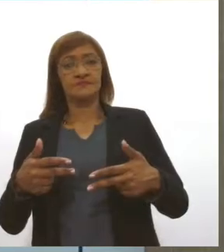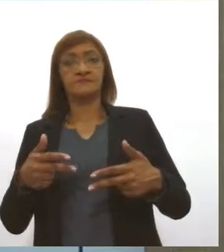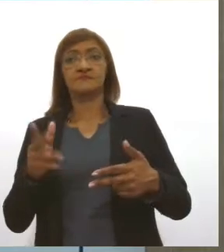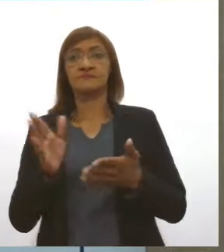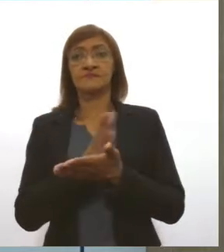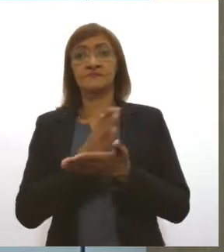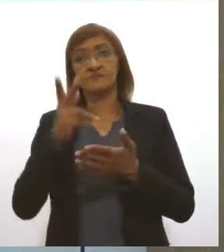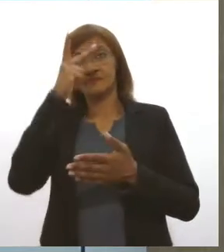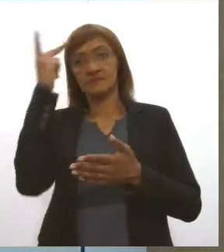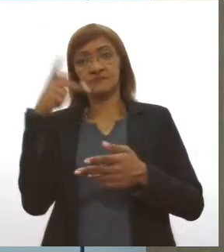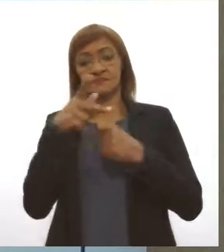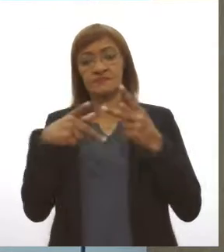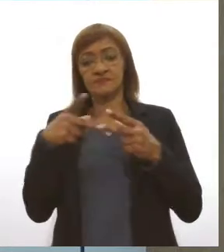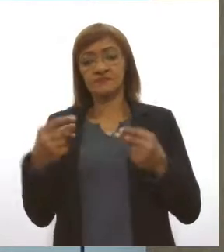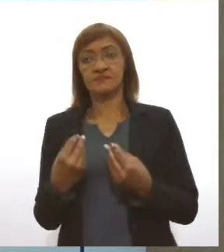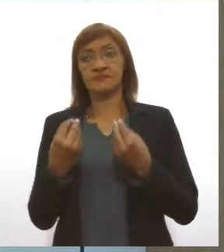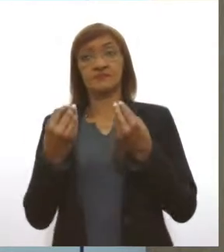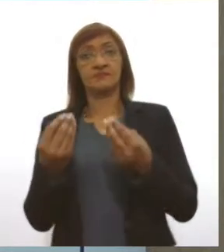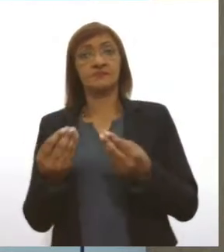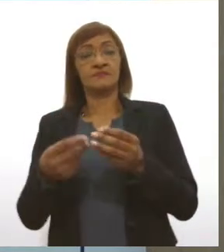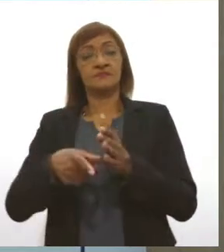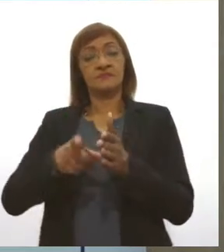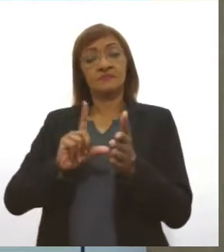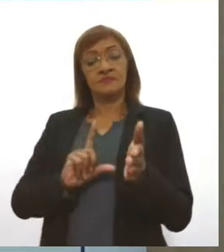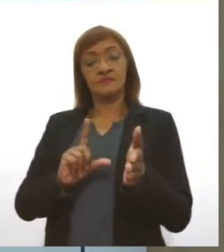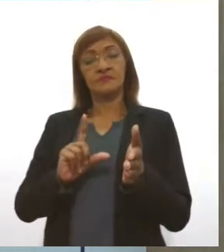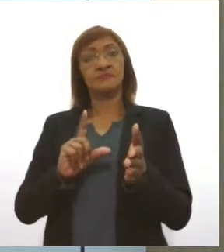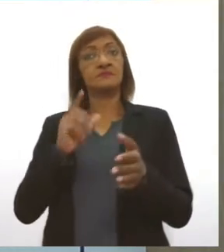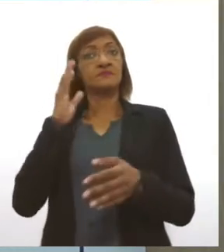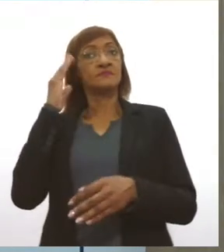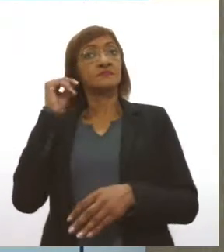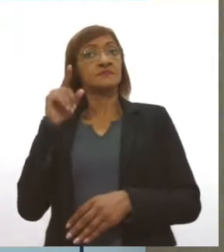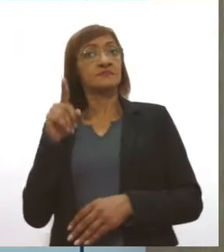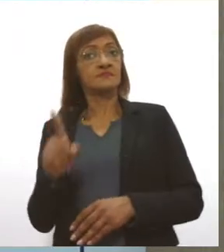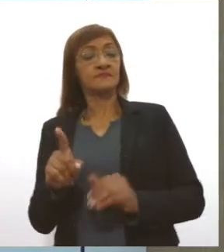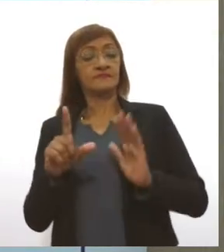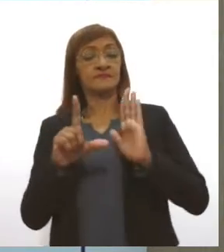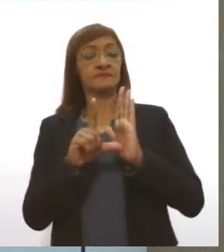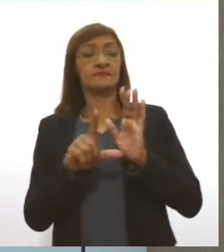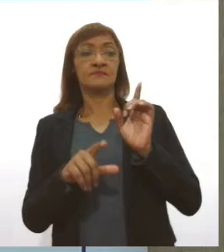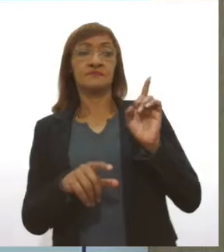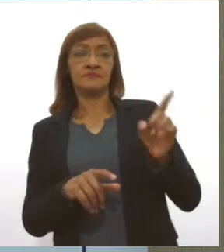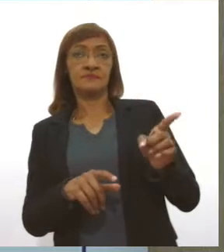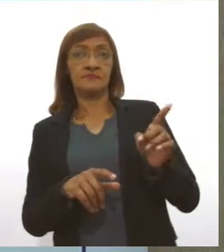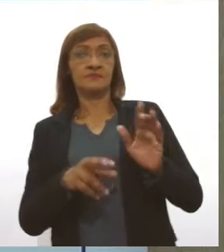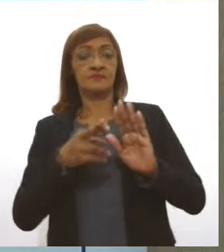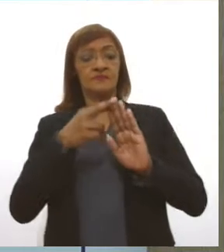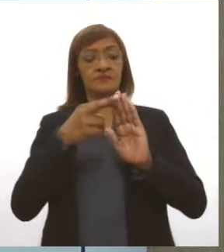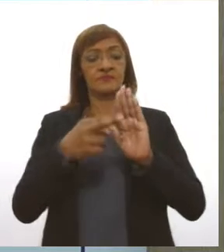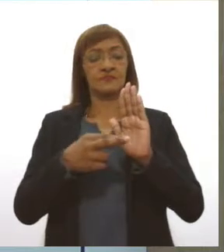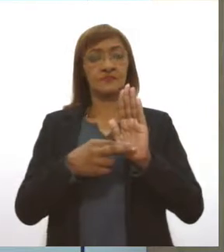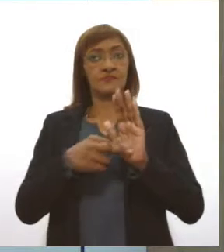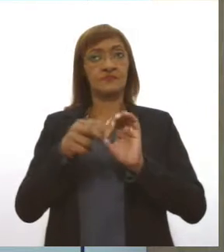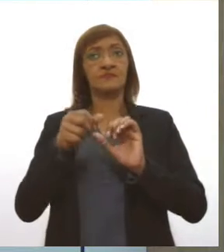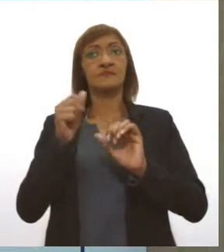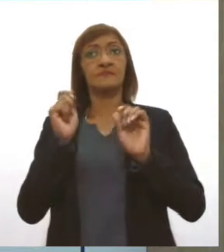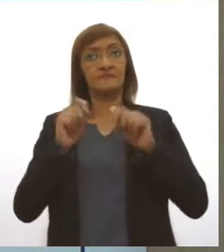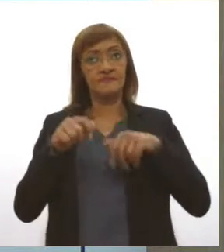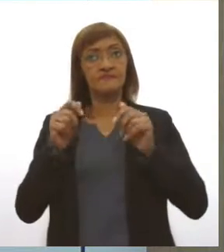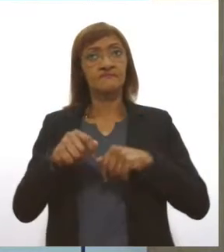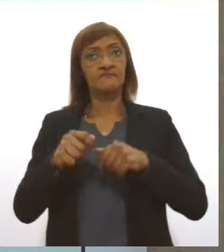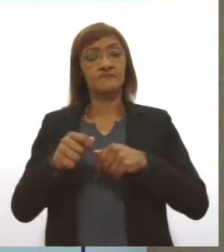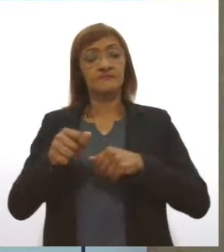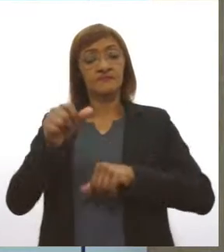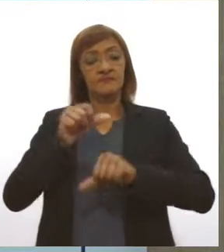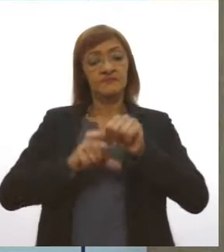é justamente saber se aquele estabelecimento, ele adota alguma política de troca, né, que é uma situação em que o lojista, ele